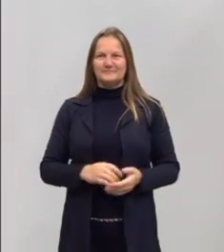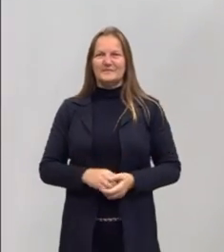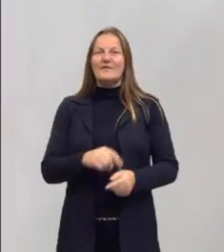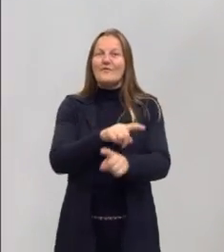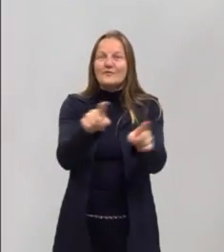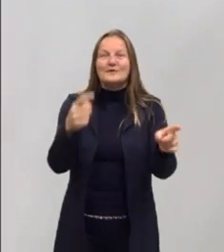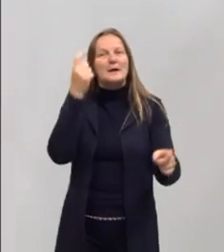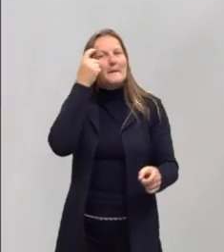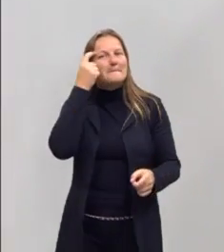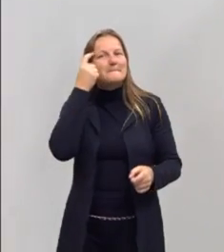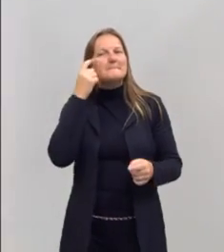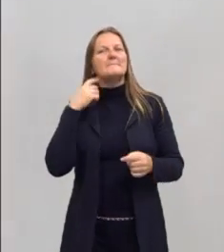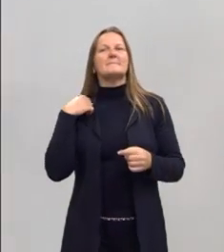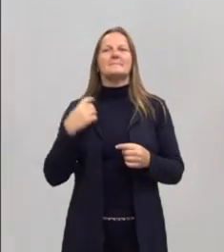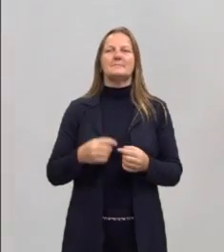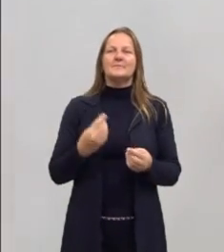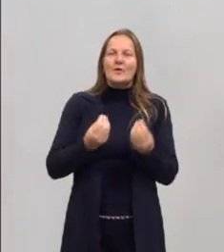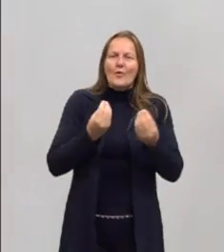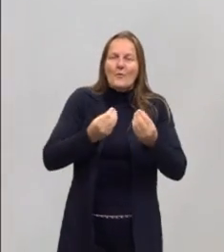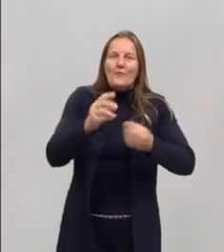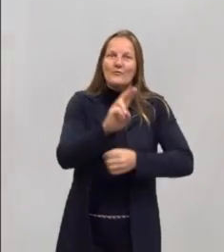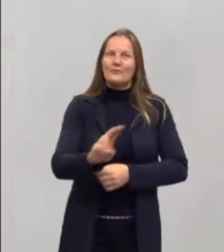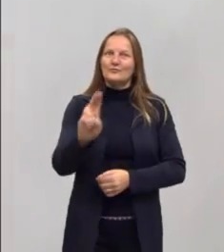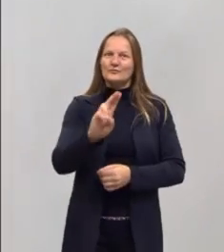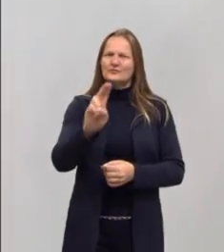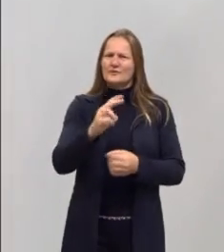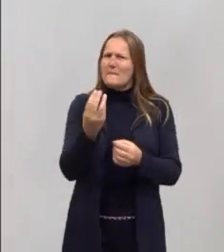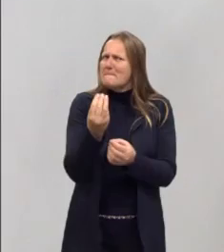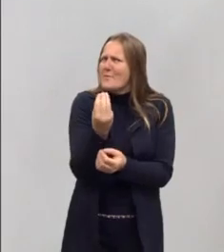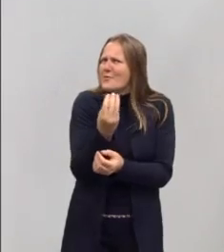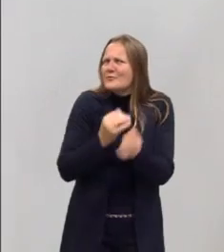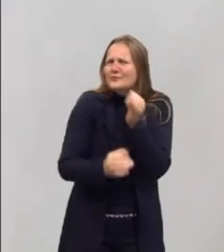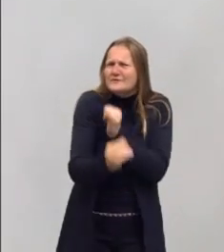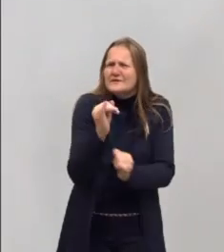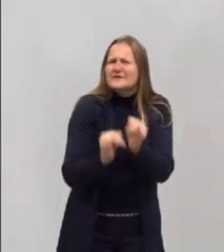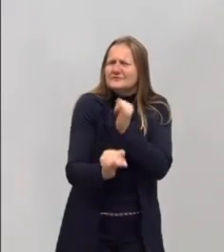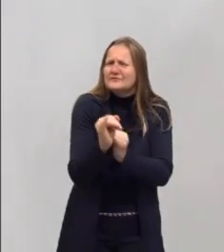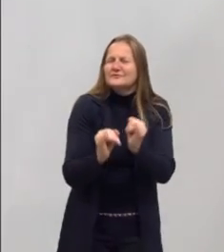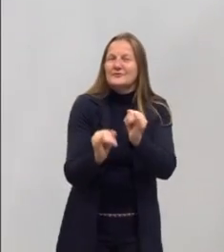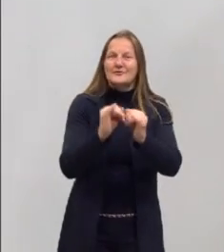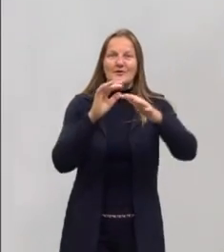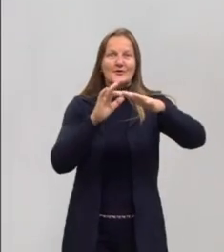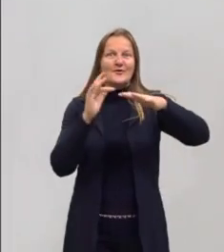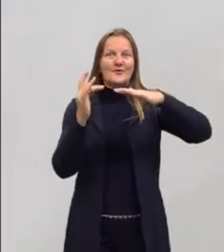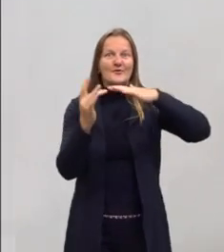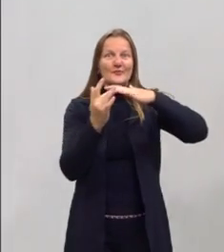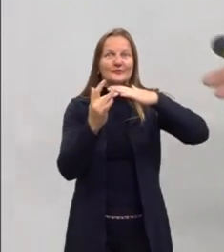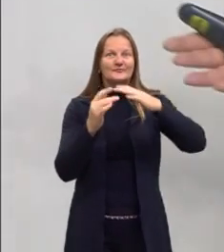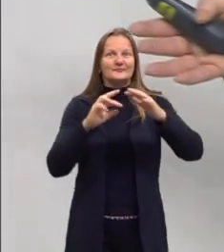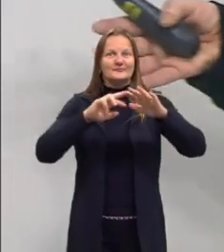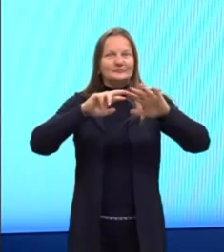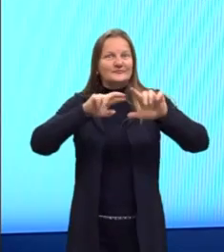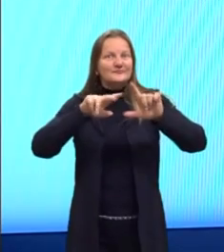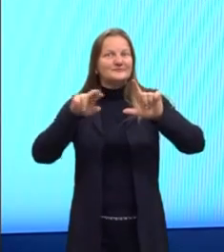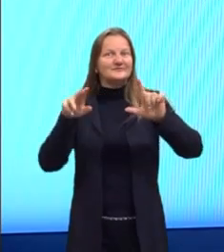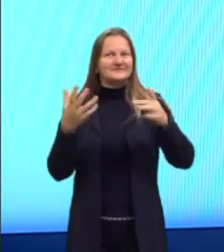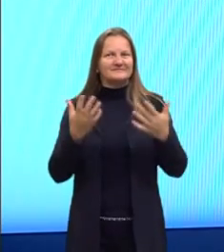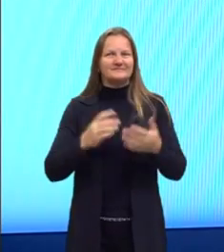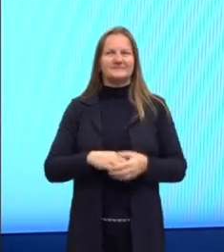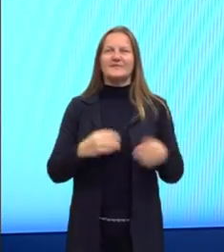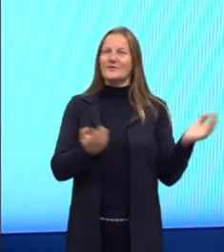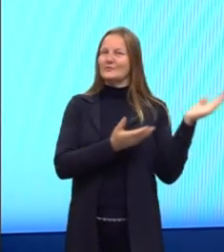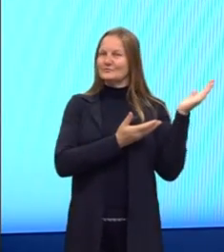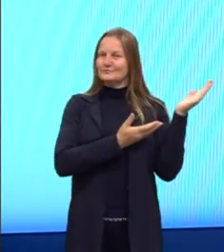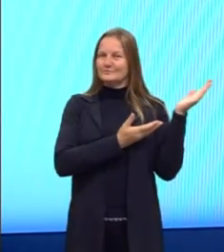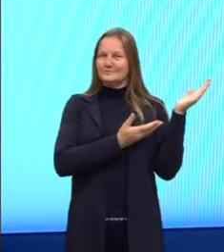pensar sobre isso, porque eu sei que vocês usam muito a internet e as redes sociais. Antes de começar a aula, aqui no cantinho vocês têm